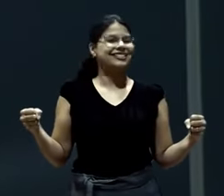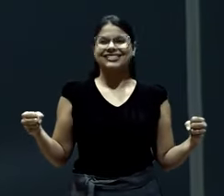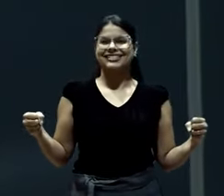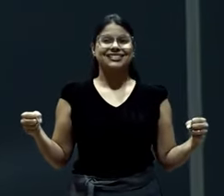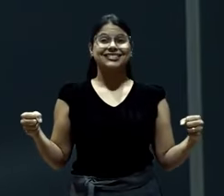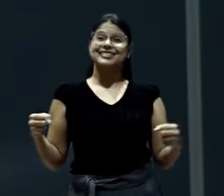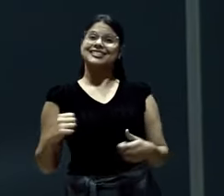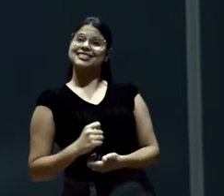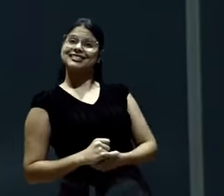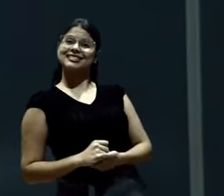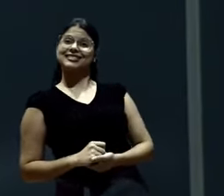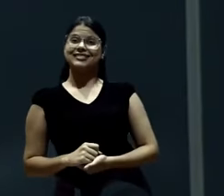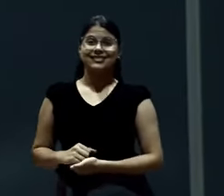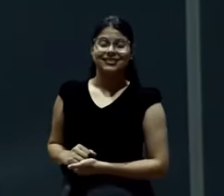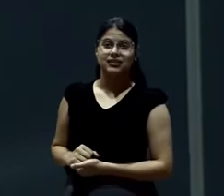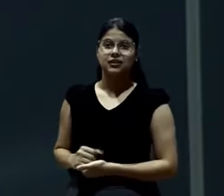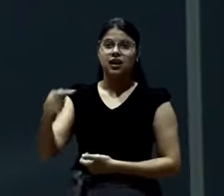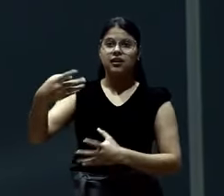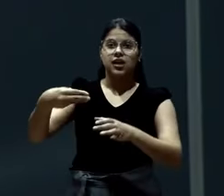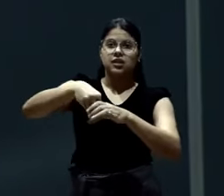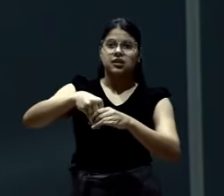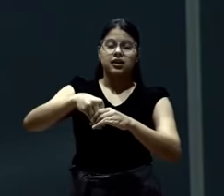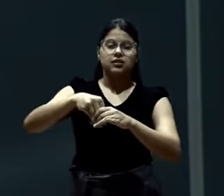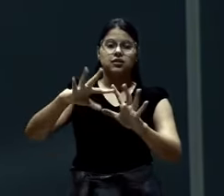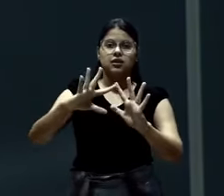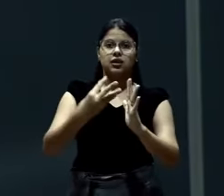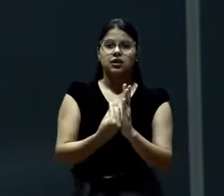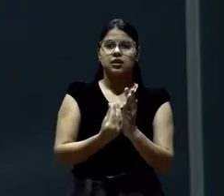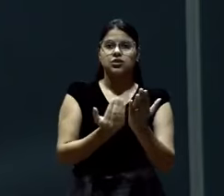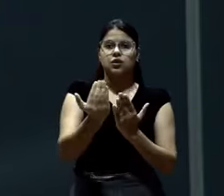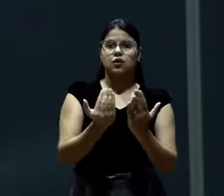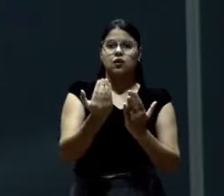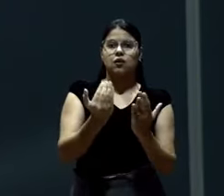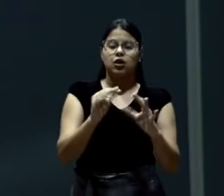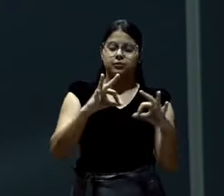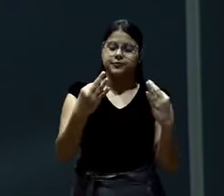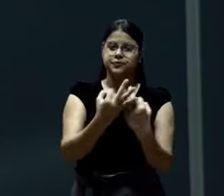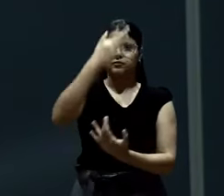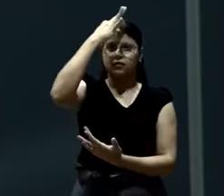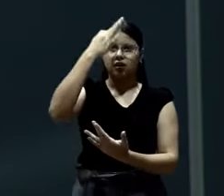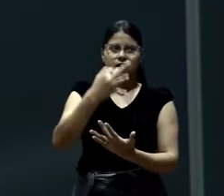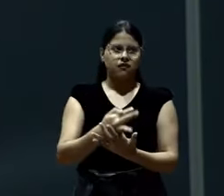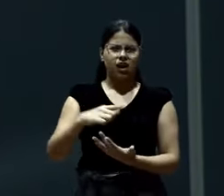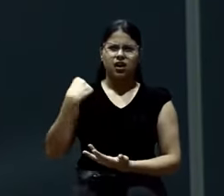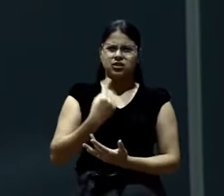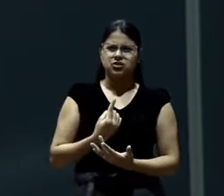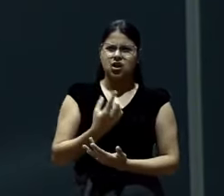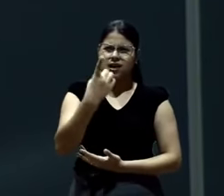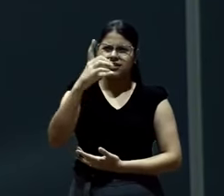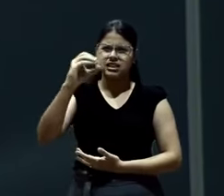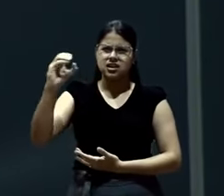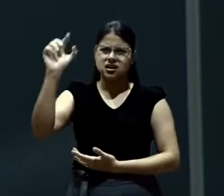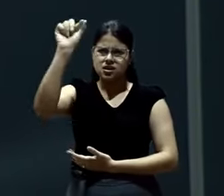Na família da fé, também nem todo dia todo mundo está 100%. Tem dia que você